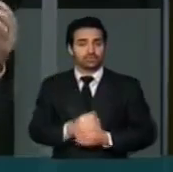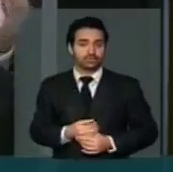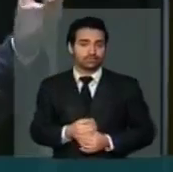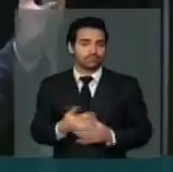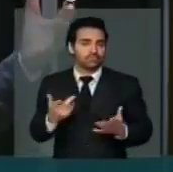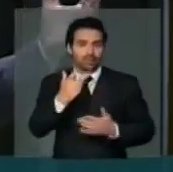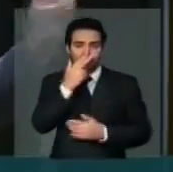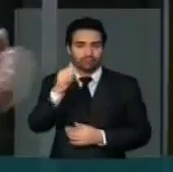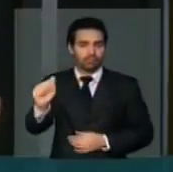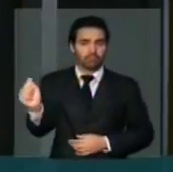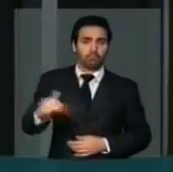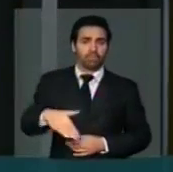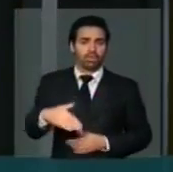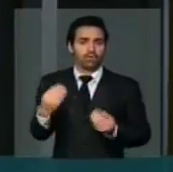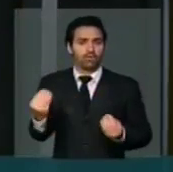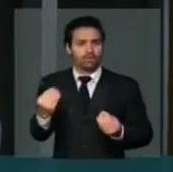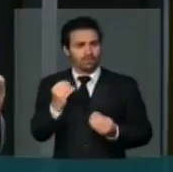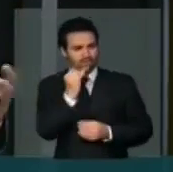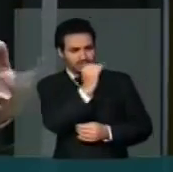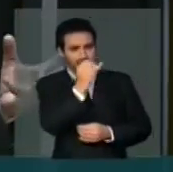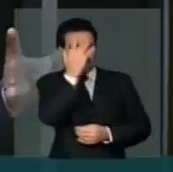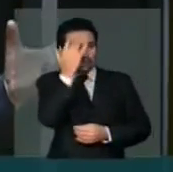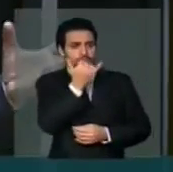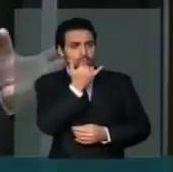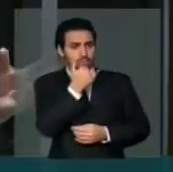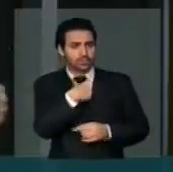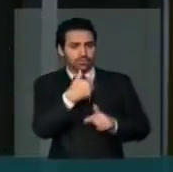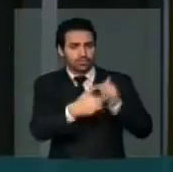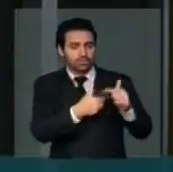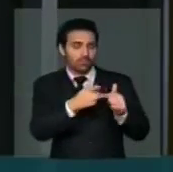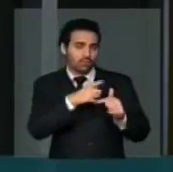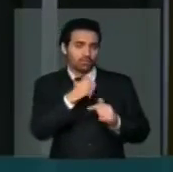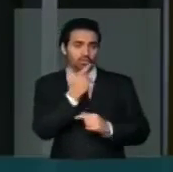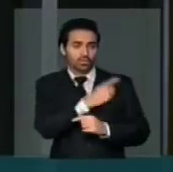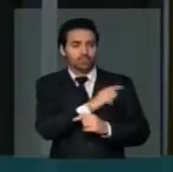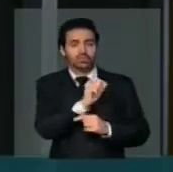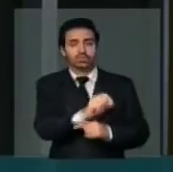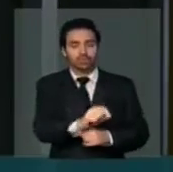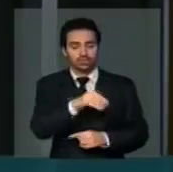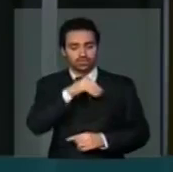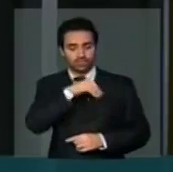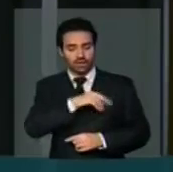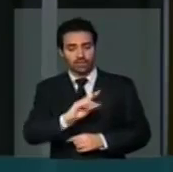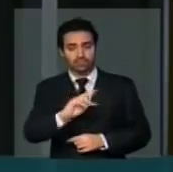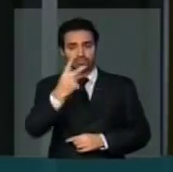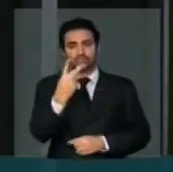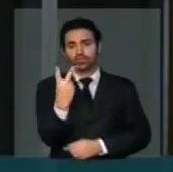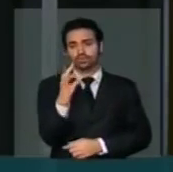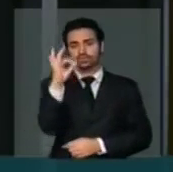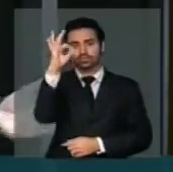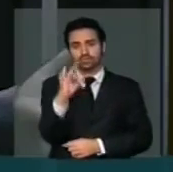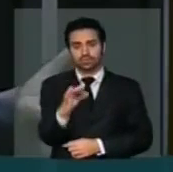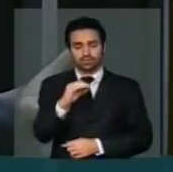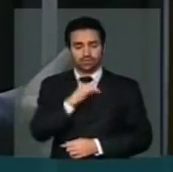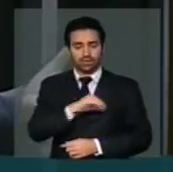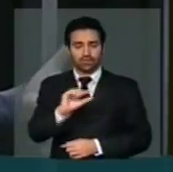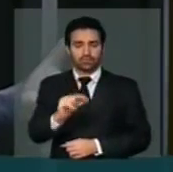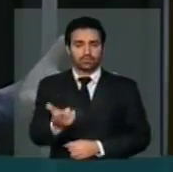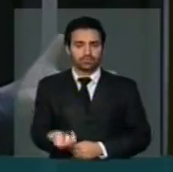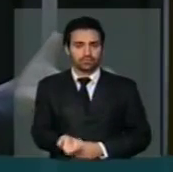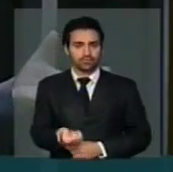é até ridículo falar para os trabalhadores um reajuste de 2% do salário mínimo. Pois bem,